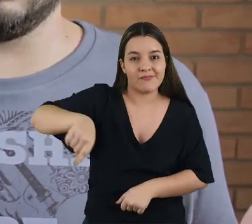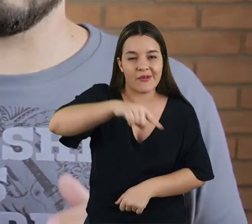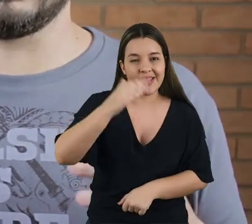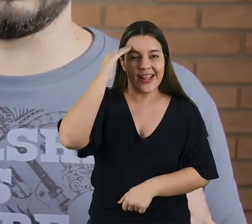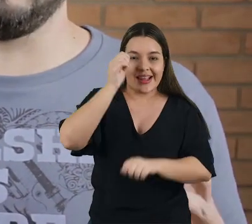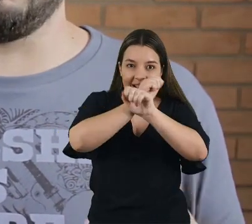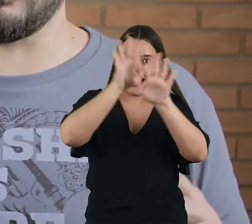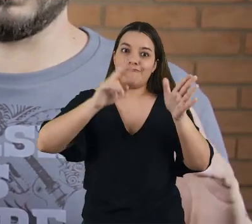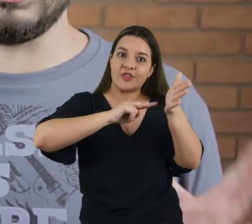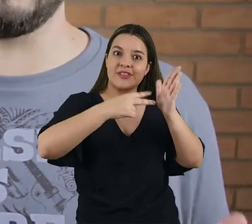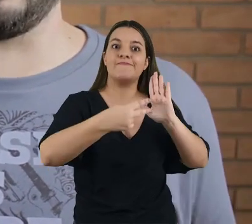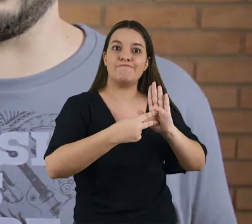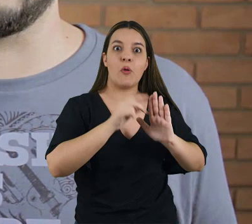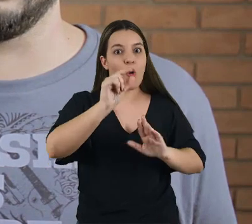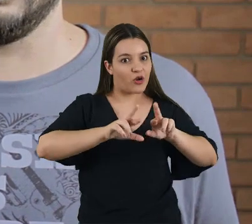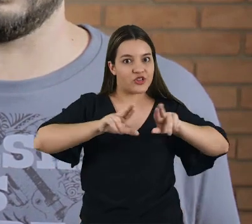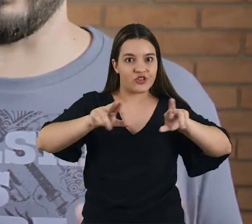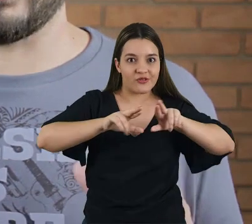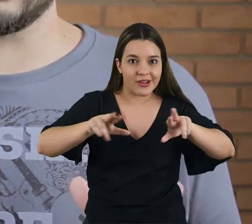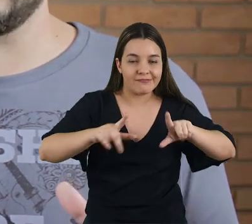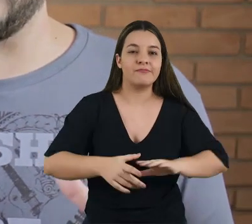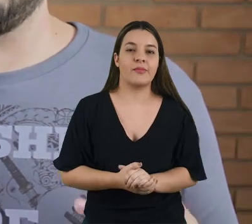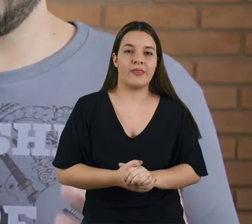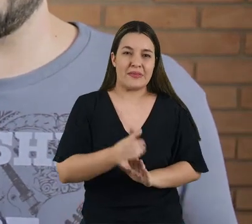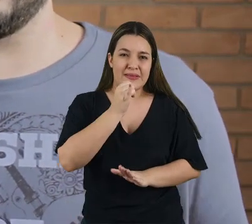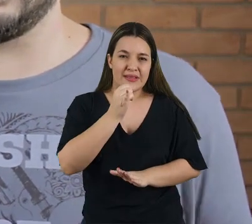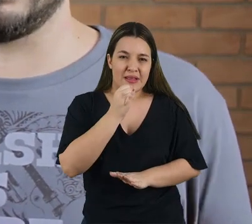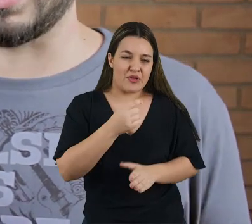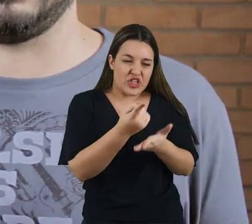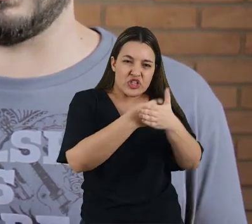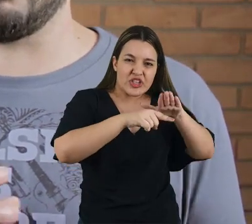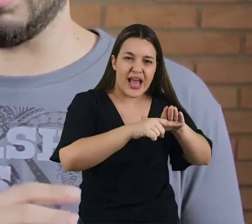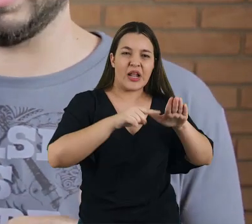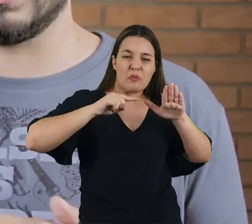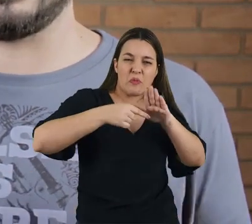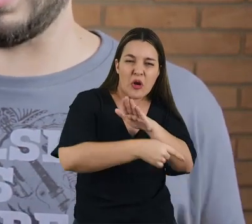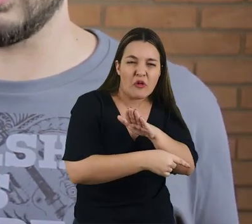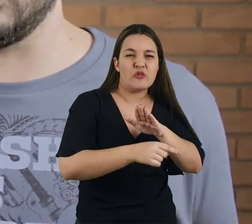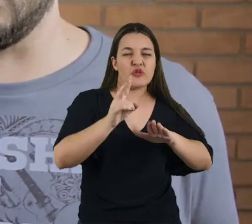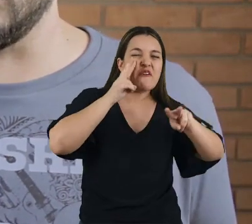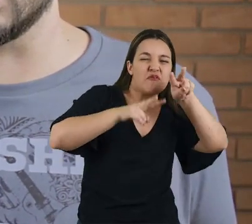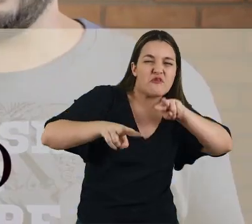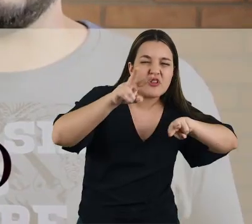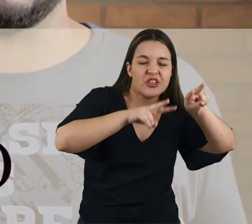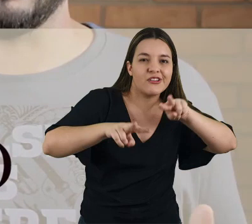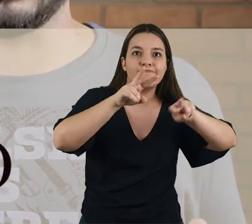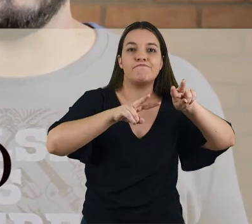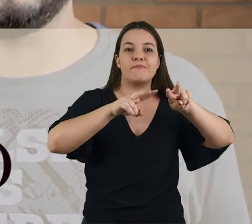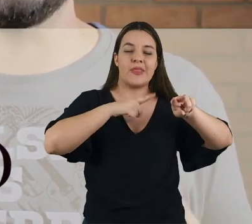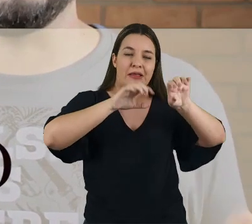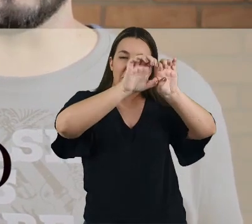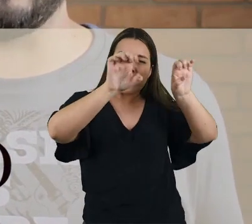design num sentido um pouquinho diferente. Então, ao invés da gente falar puramente que design é uma camada estética de alguma coisa, a